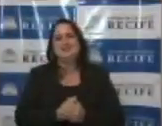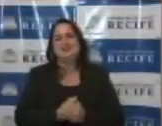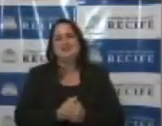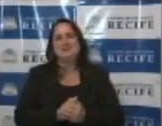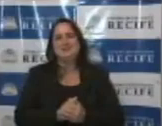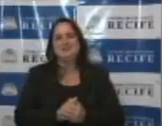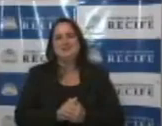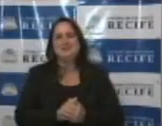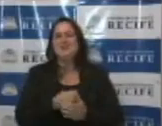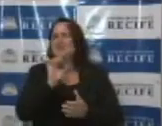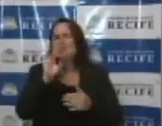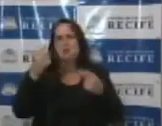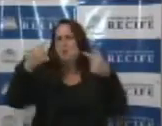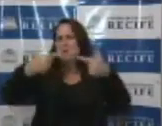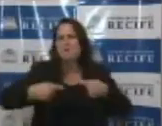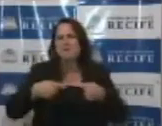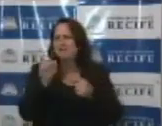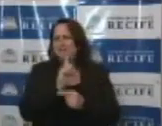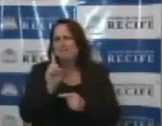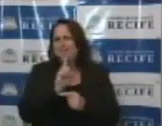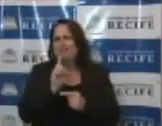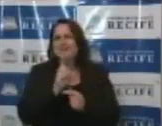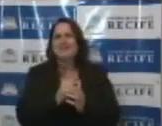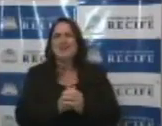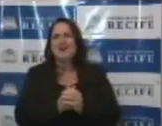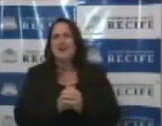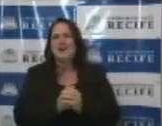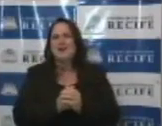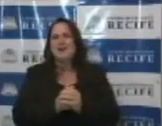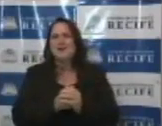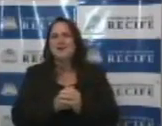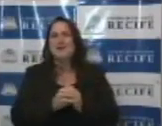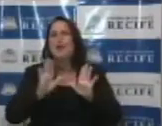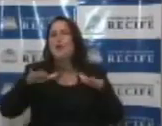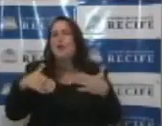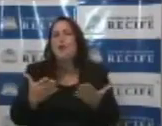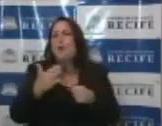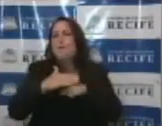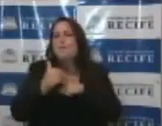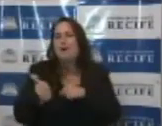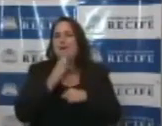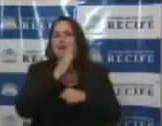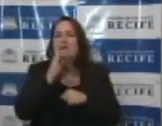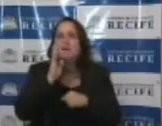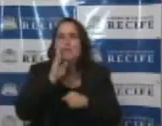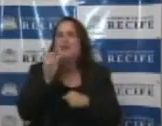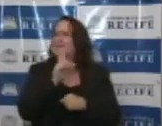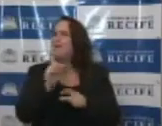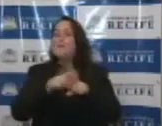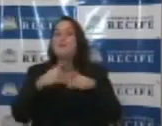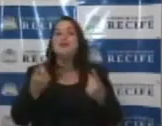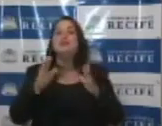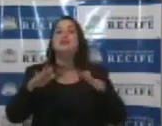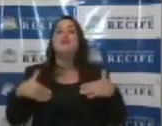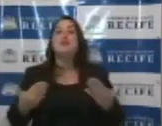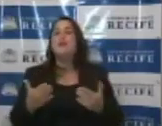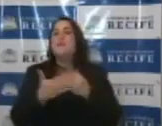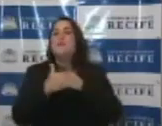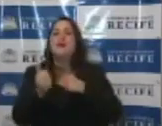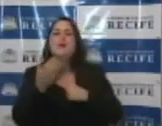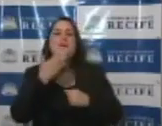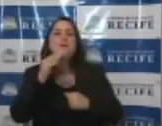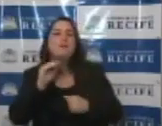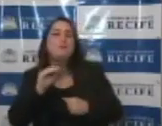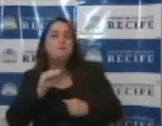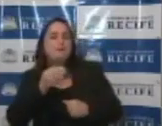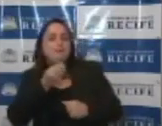competição de qual é o melhor boteco, mas pelo fortalecimento e surgimento de oportunidades que